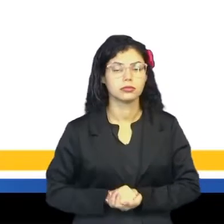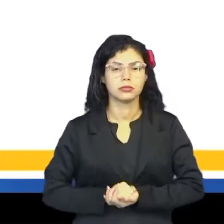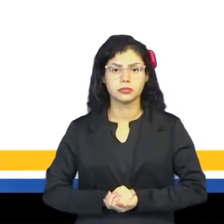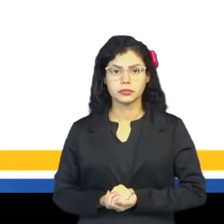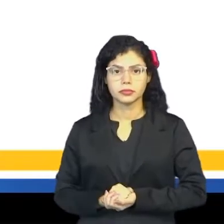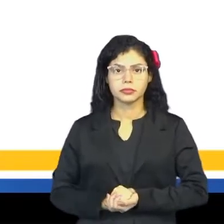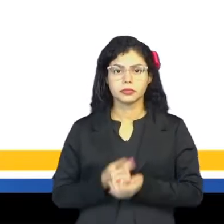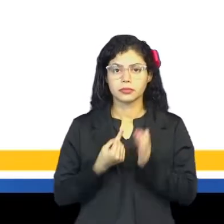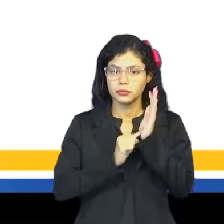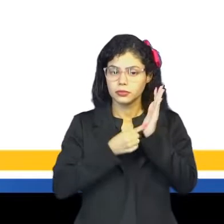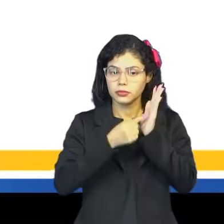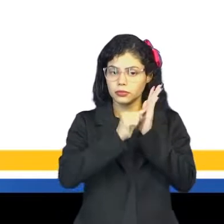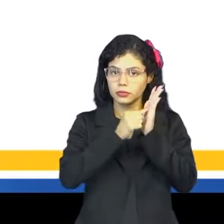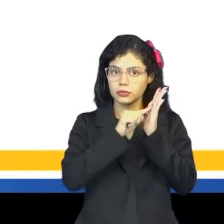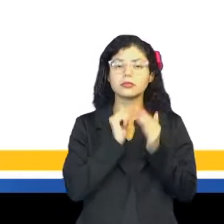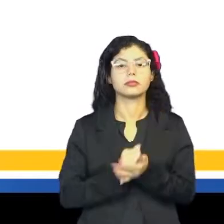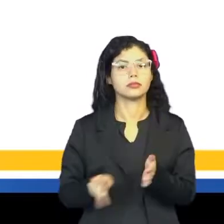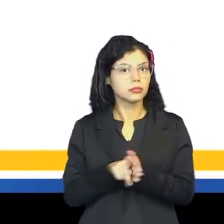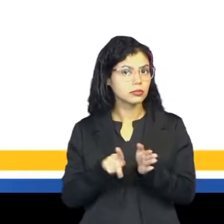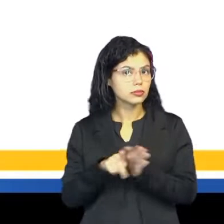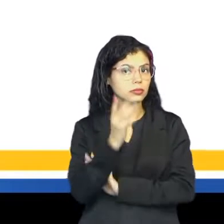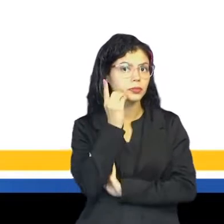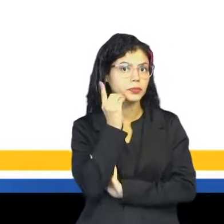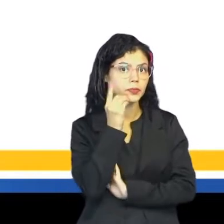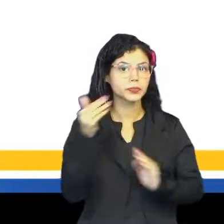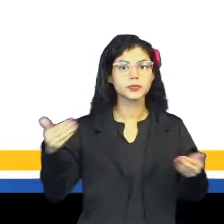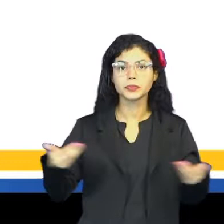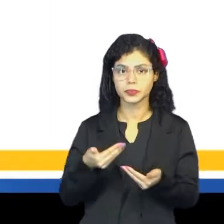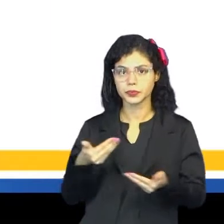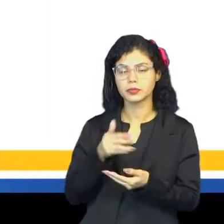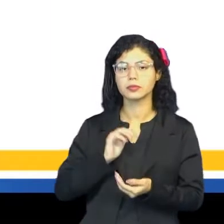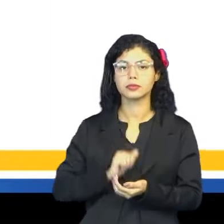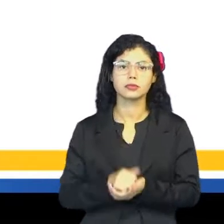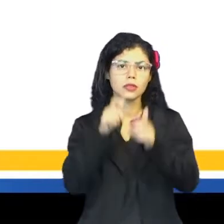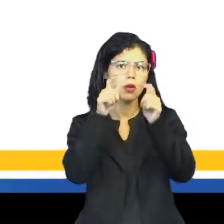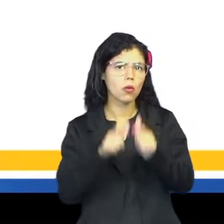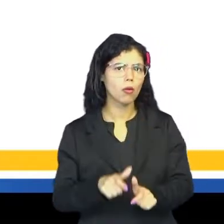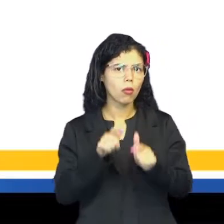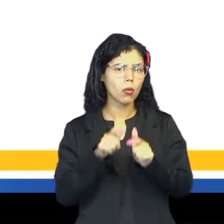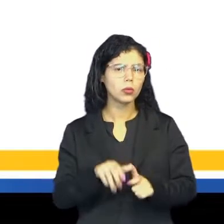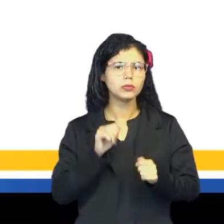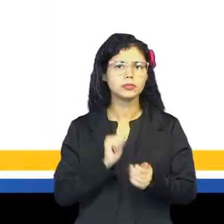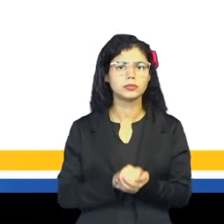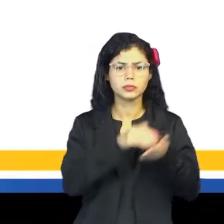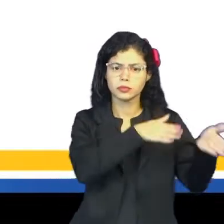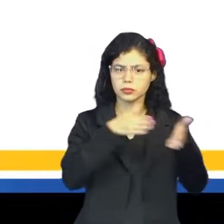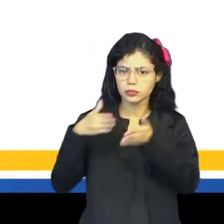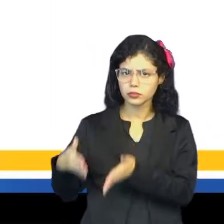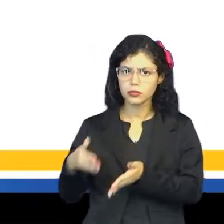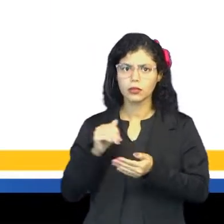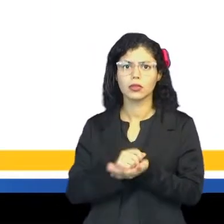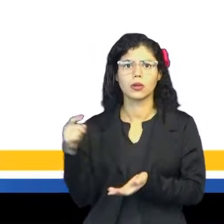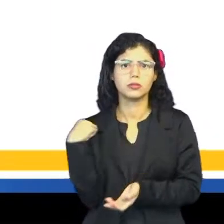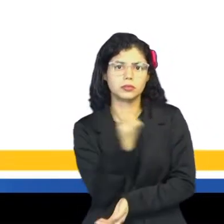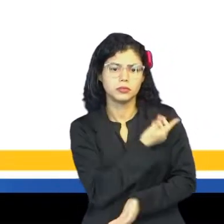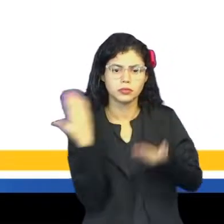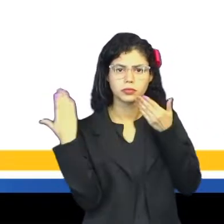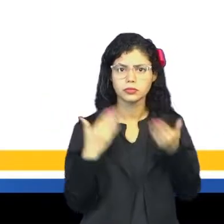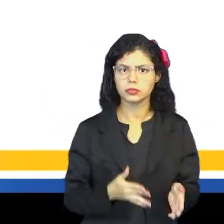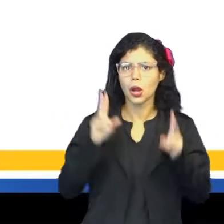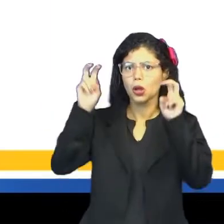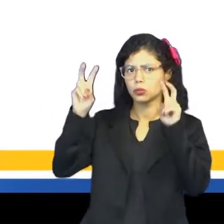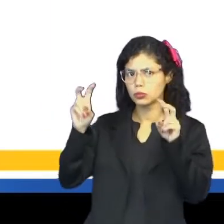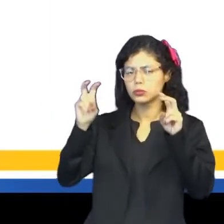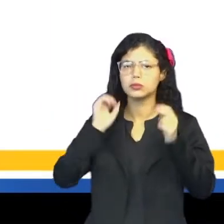pontos referenciais dos dias atuais e onde deu partida para a gente chegar a ter